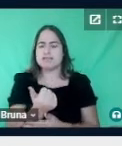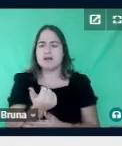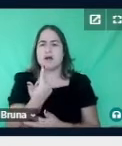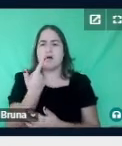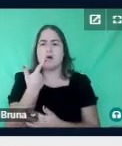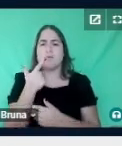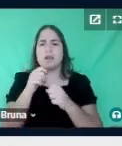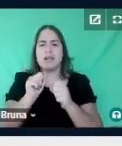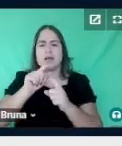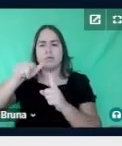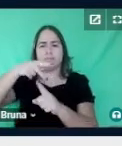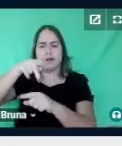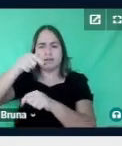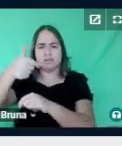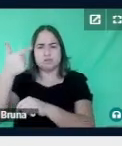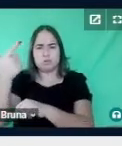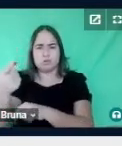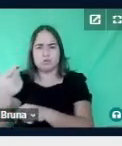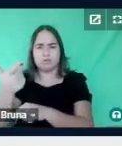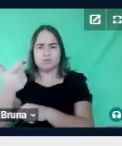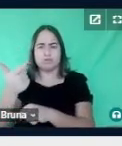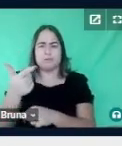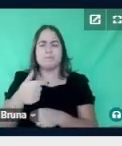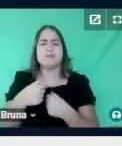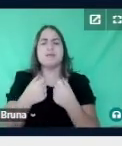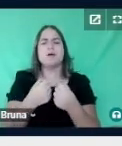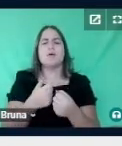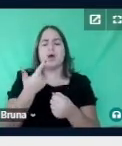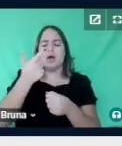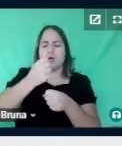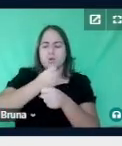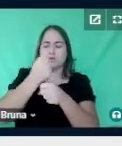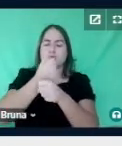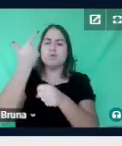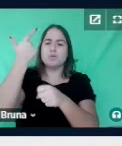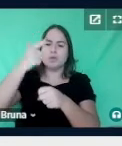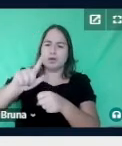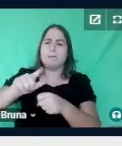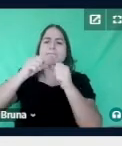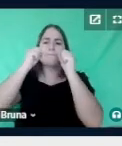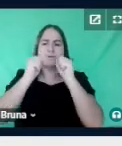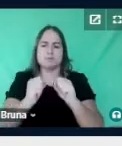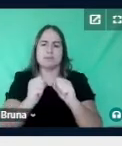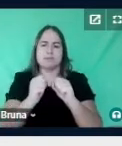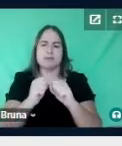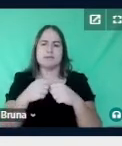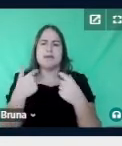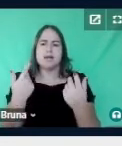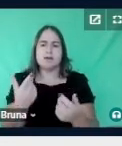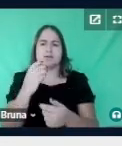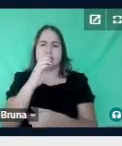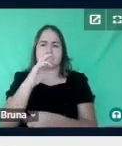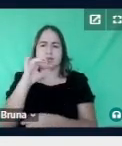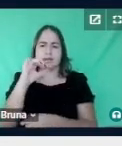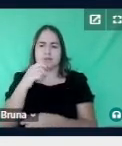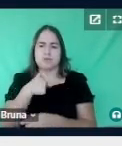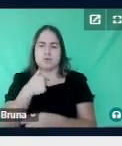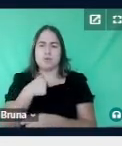orientadora, meu nome é Vanessa Borges de Almeida, e aqui eu queria também agradecer a presença dos nossos